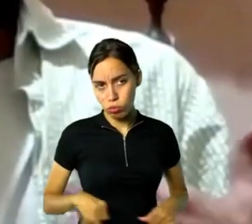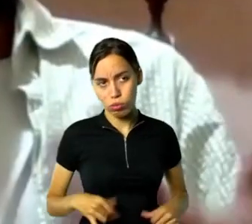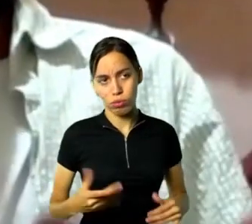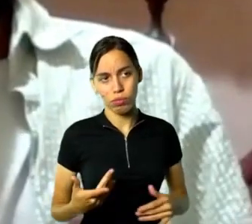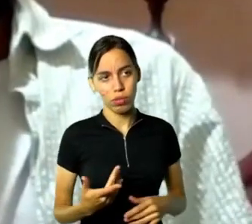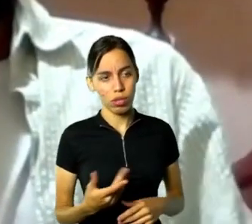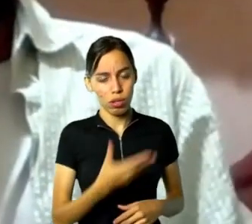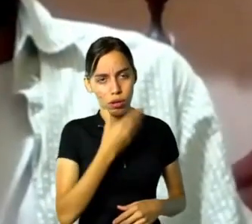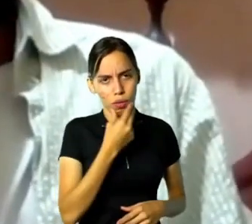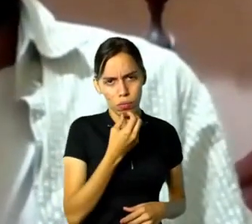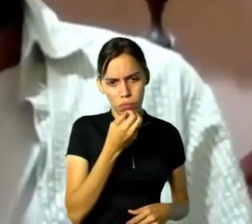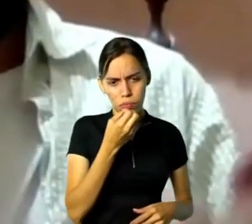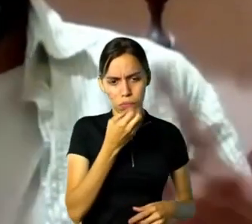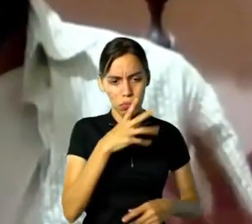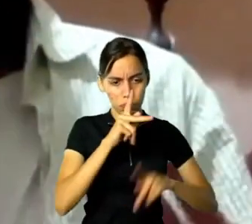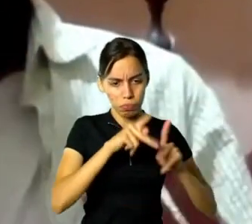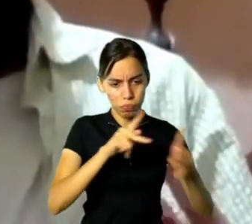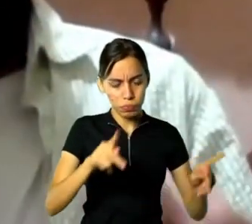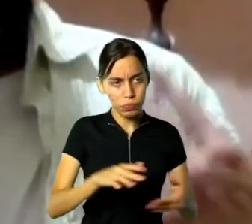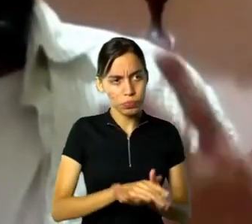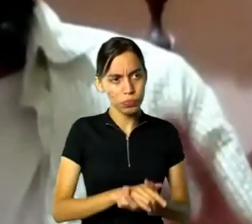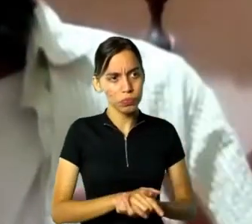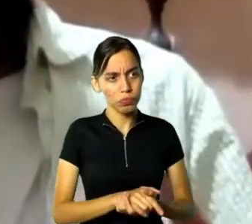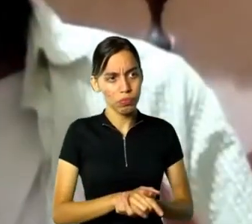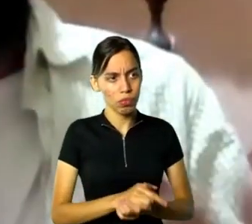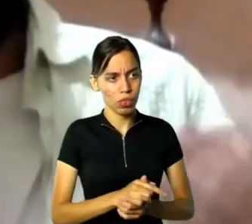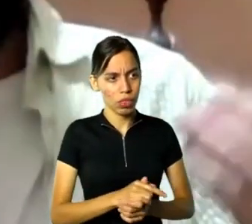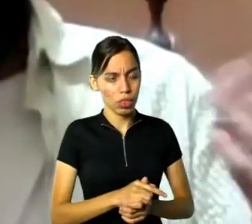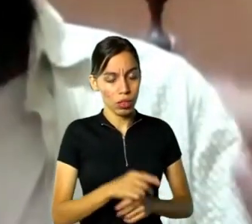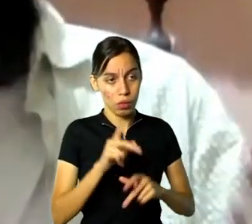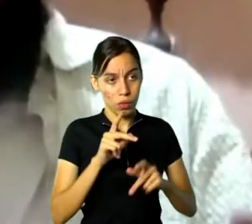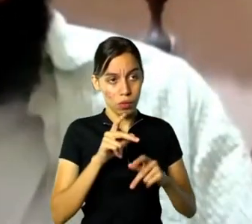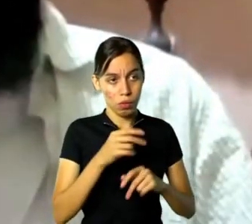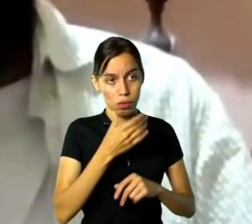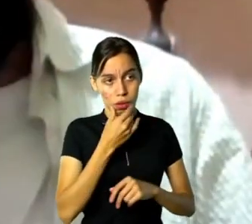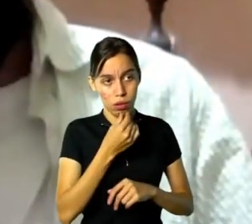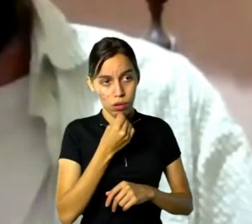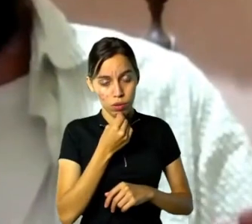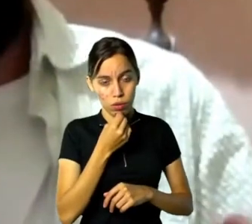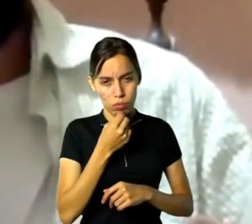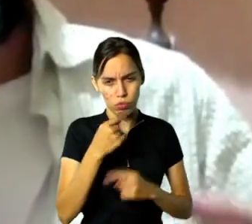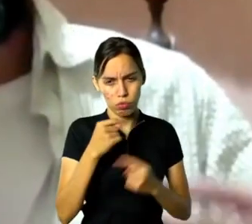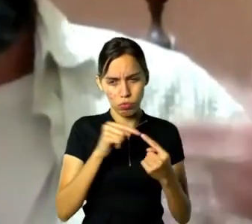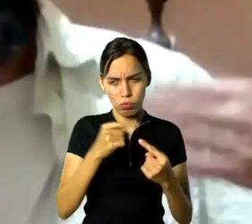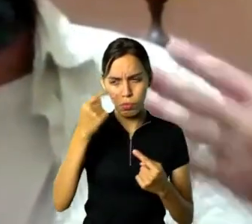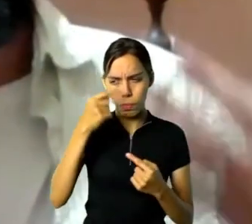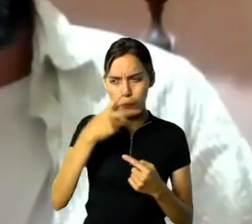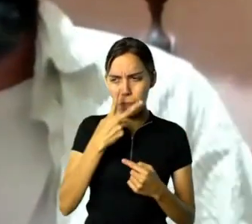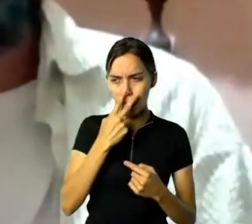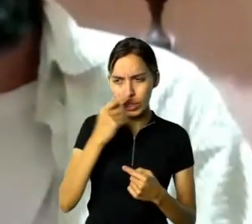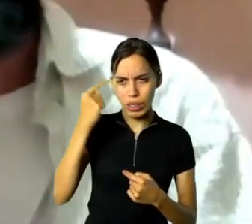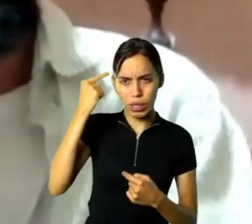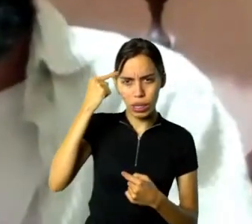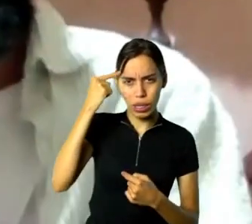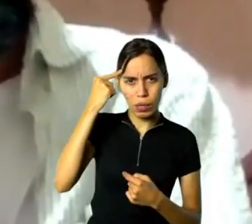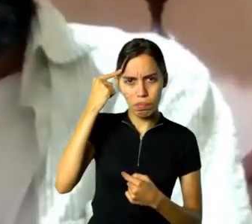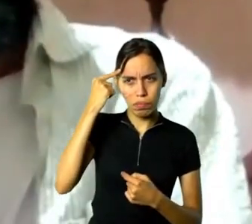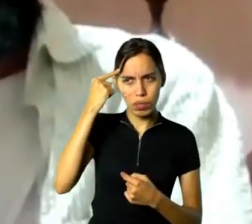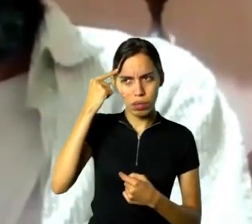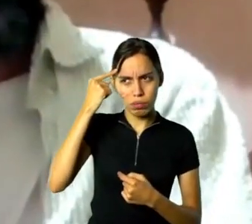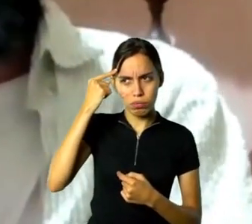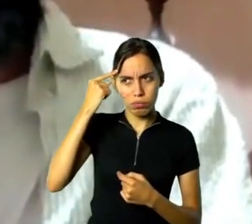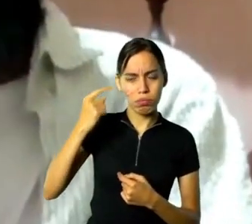uma pessoa com suas capacidades cognitivas ditas normais, mas era de um coração ótimo,